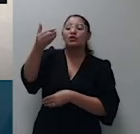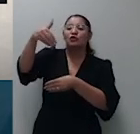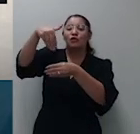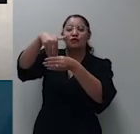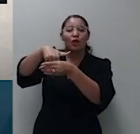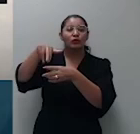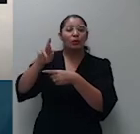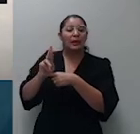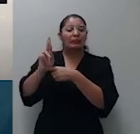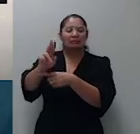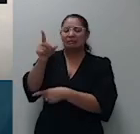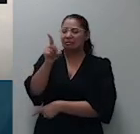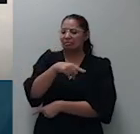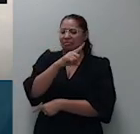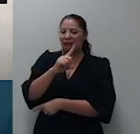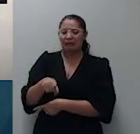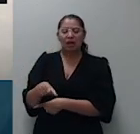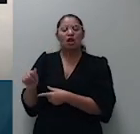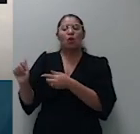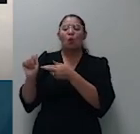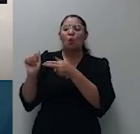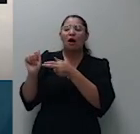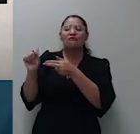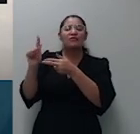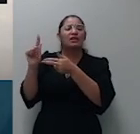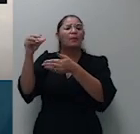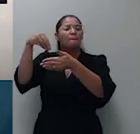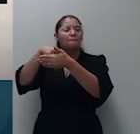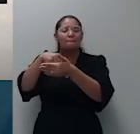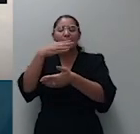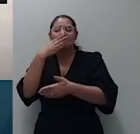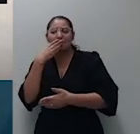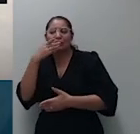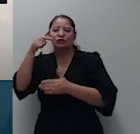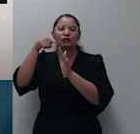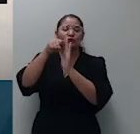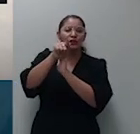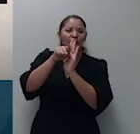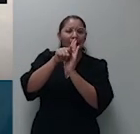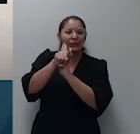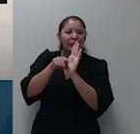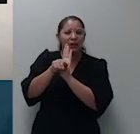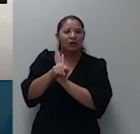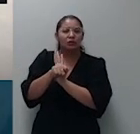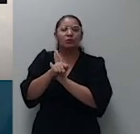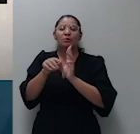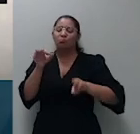provimento ao agravo interno pediu vista ministro Luiz Felipe Salomão aguardam os demais